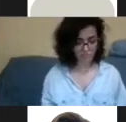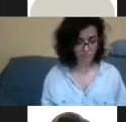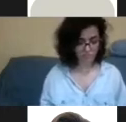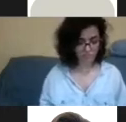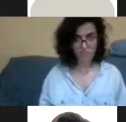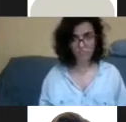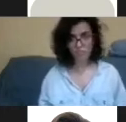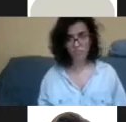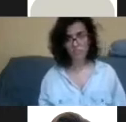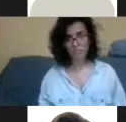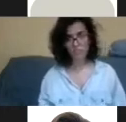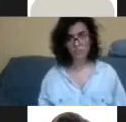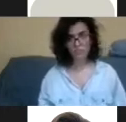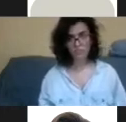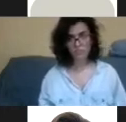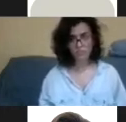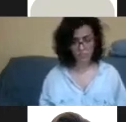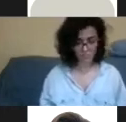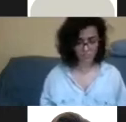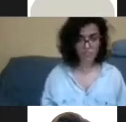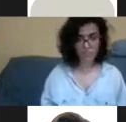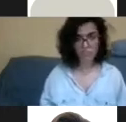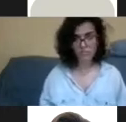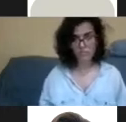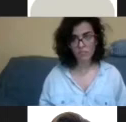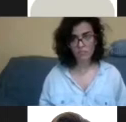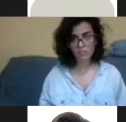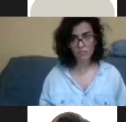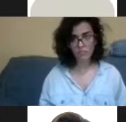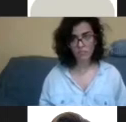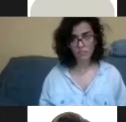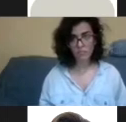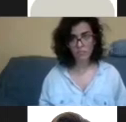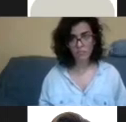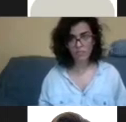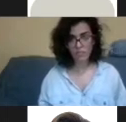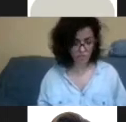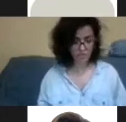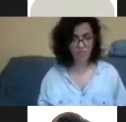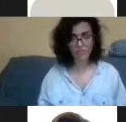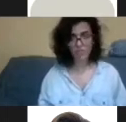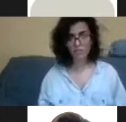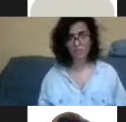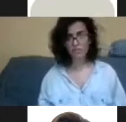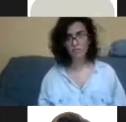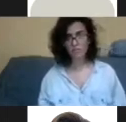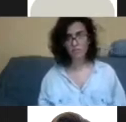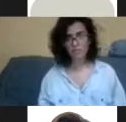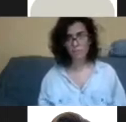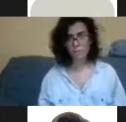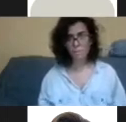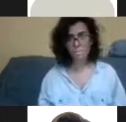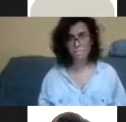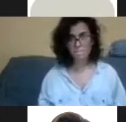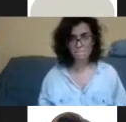10 anos fora do Brasil com ela. Ela passou por escola inclusiva, por escola especial, acabou fazendo os